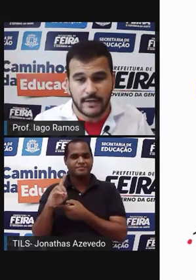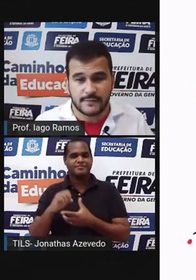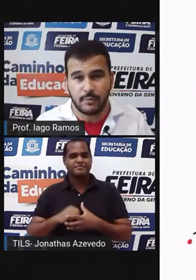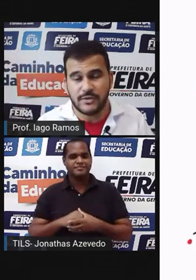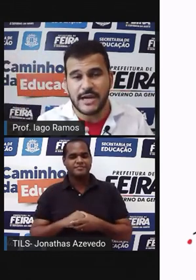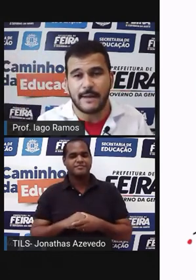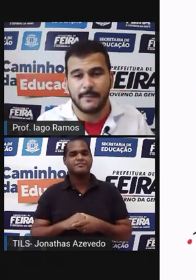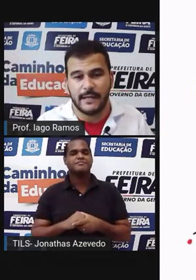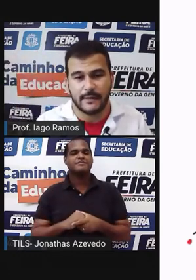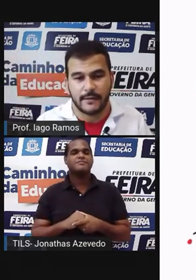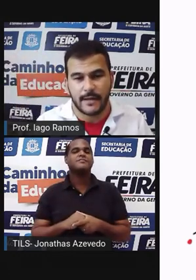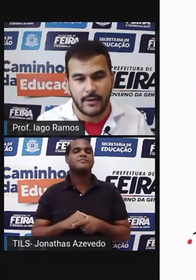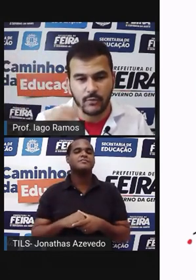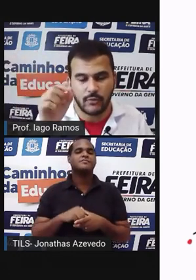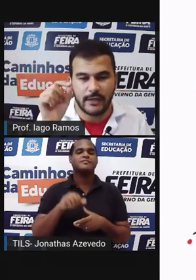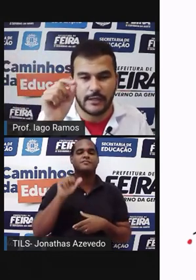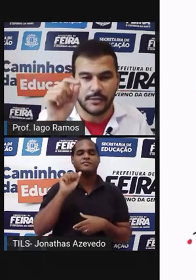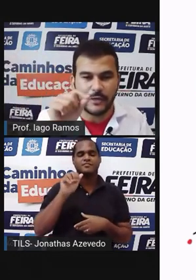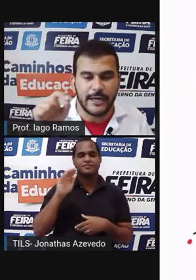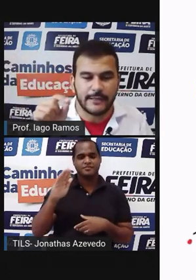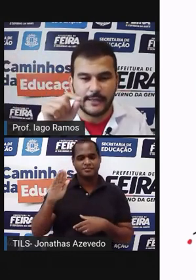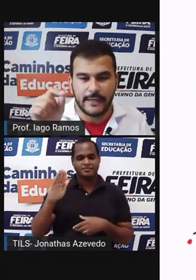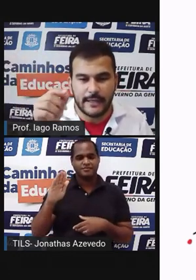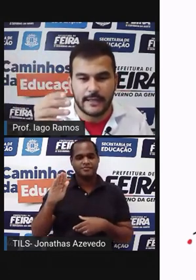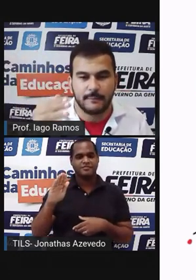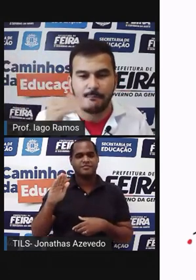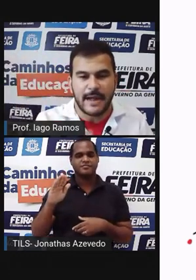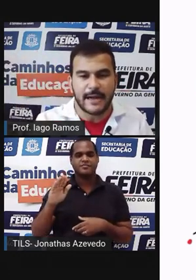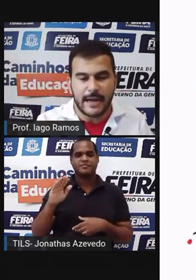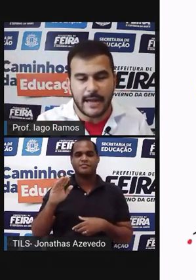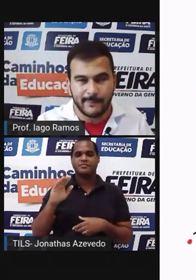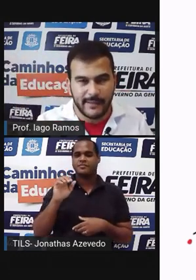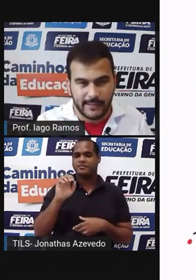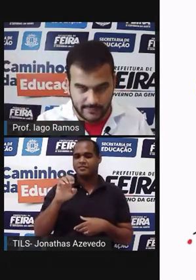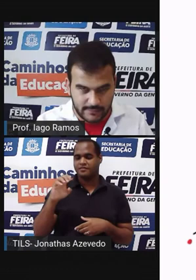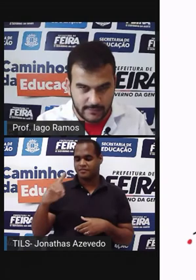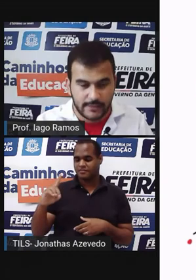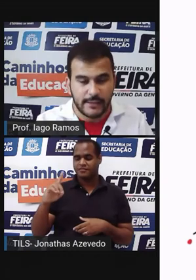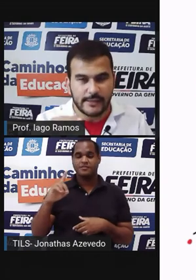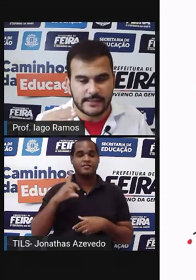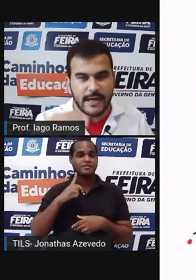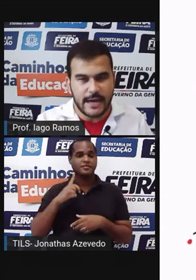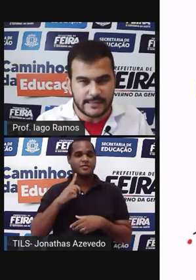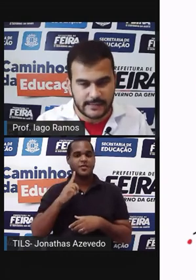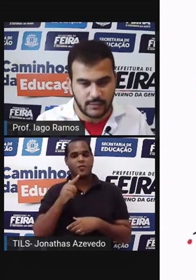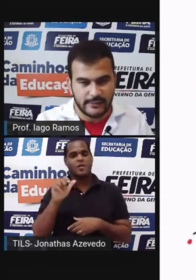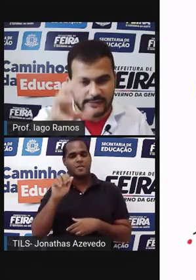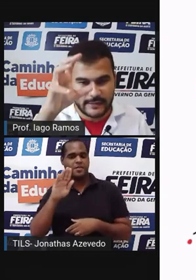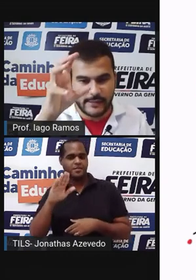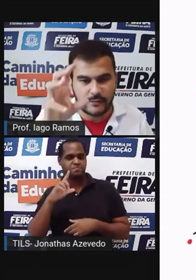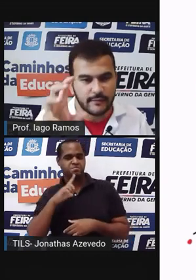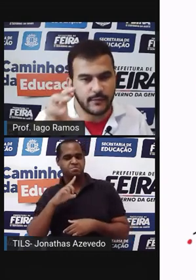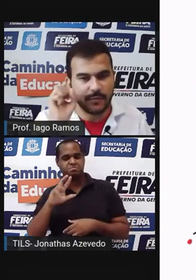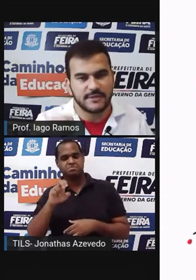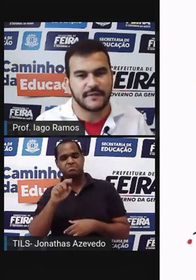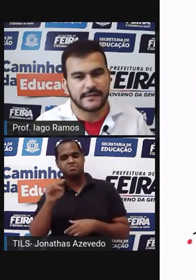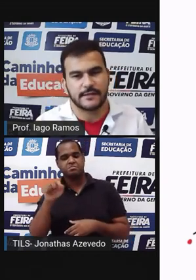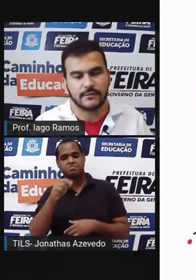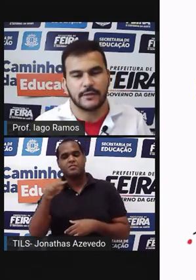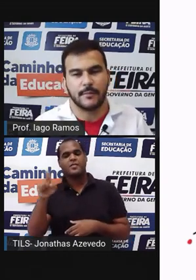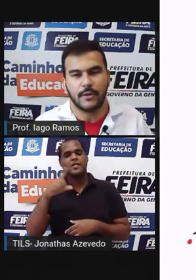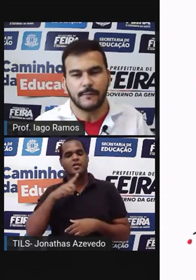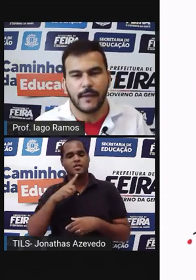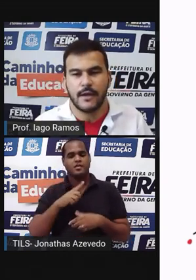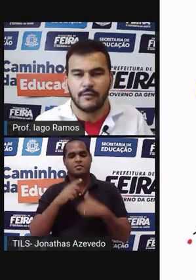que corresponde a AB. Aí eu coloquei ali, é D para AB. E isso é a razão, escrito na forma de